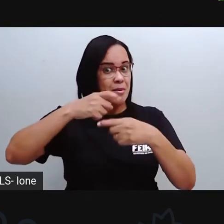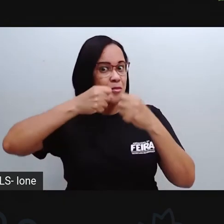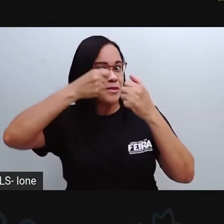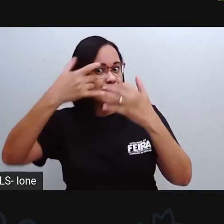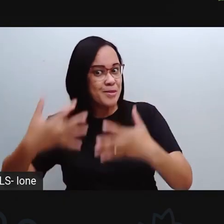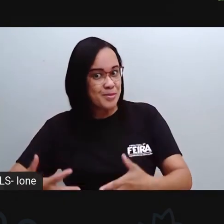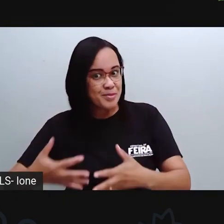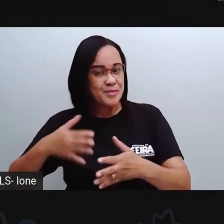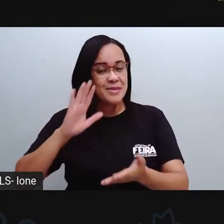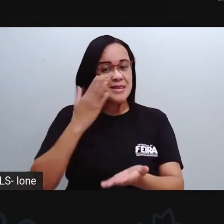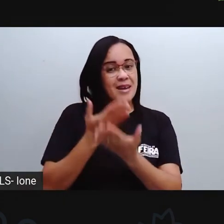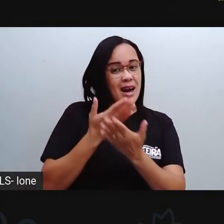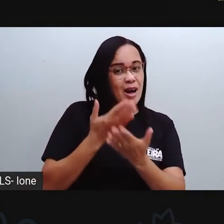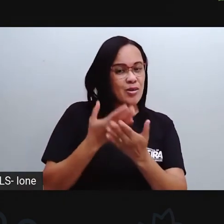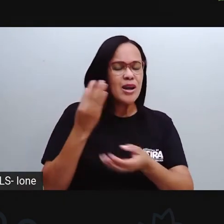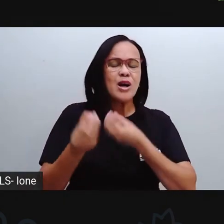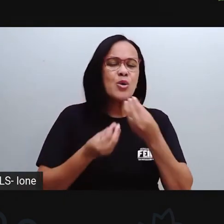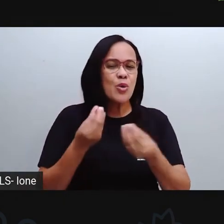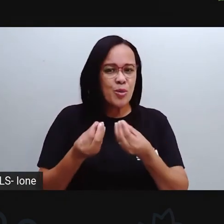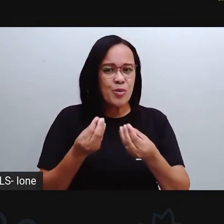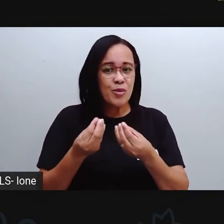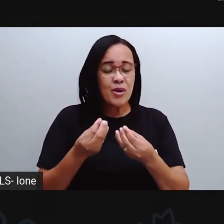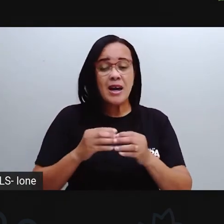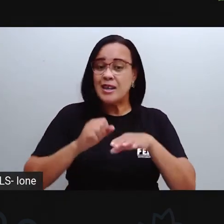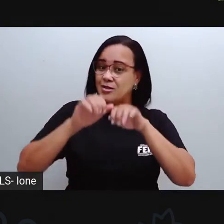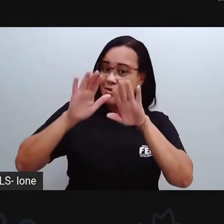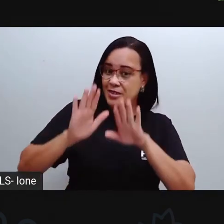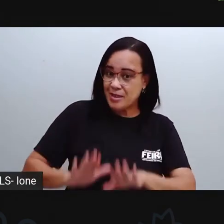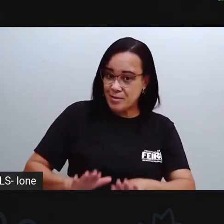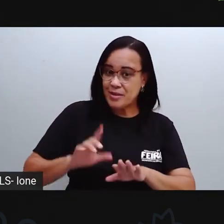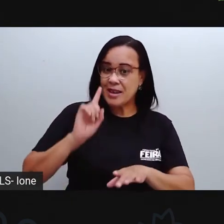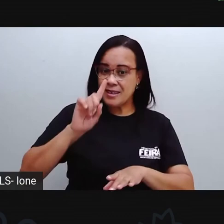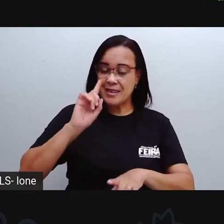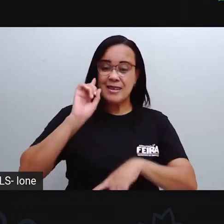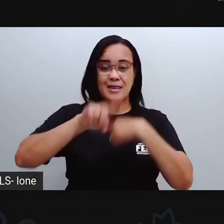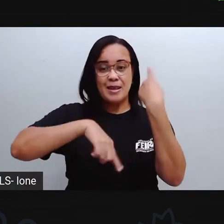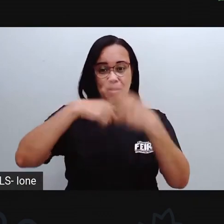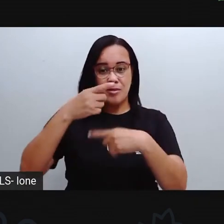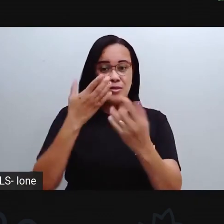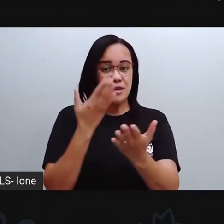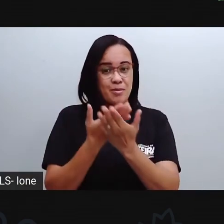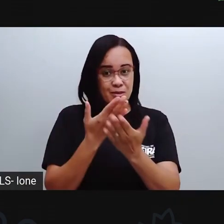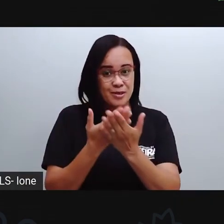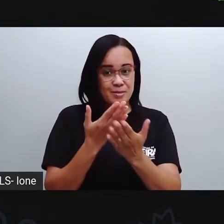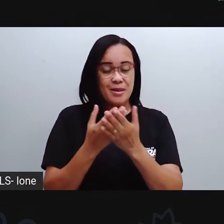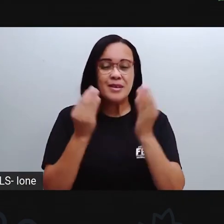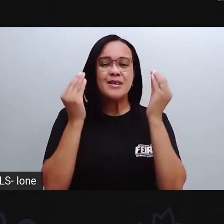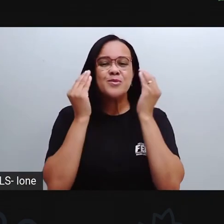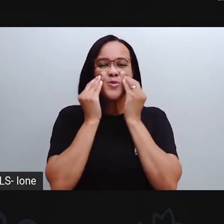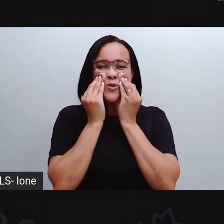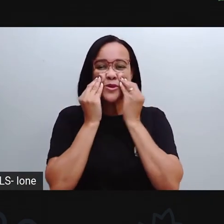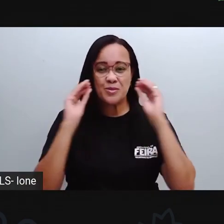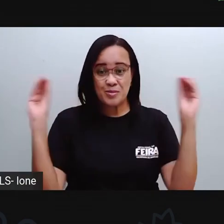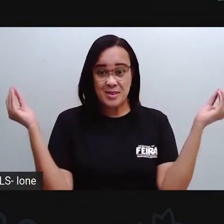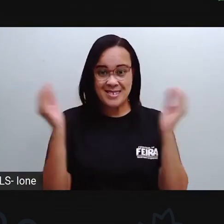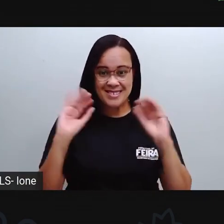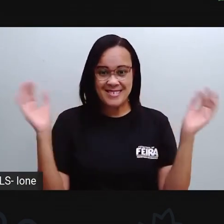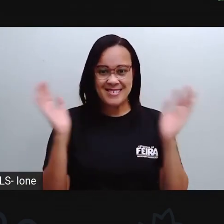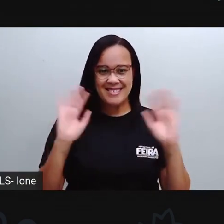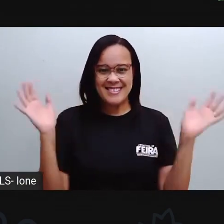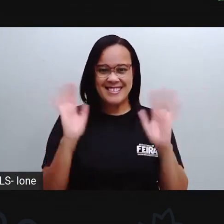acharam nessa aula. A gente vai ficando por aqui, a gente se vê na próxima aula. Um beijão e até mais. Tchau, tchau.